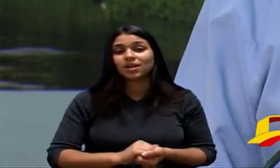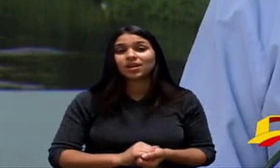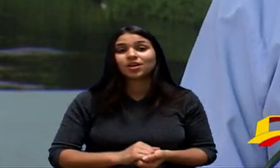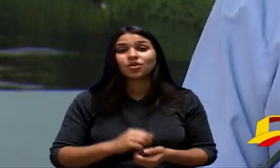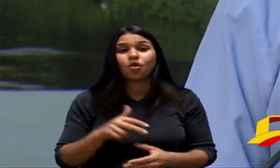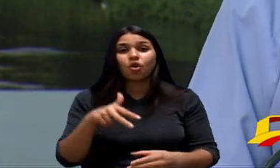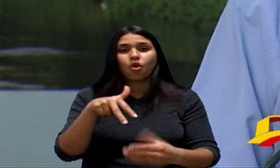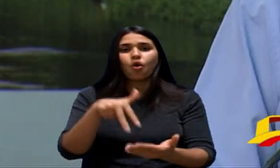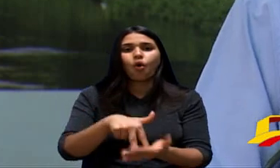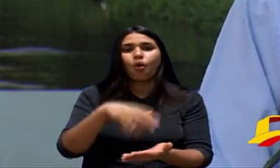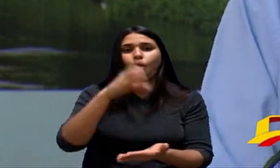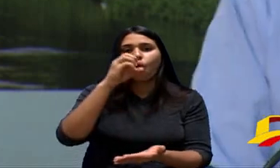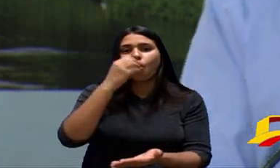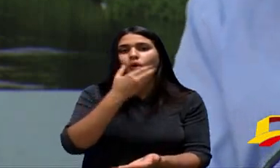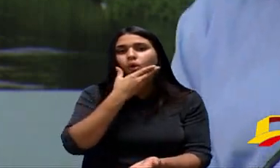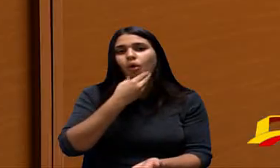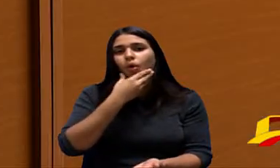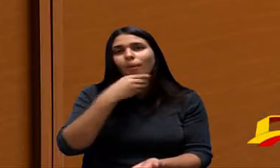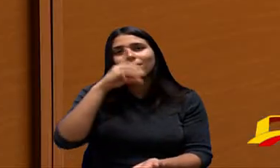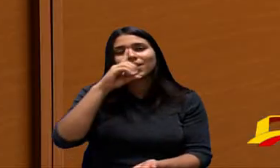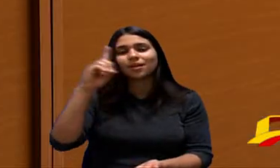Muito Obrigado Boa Noite